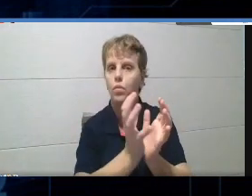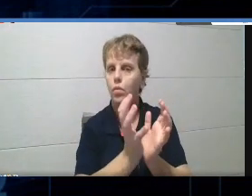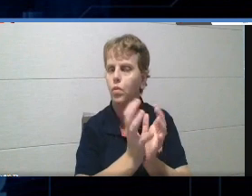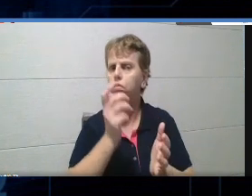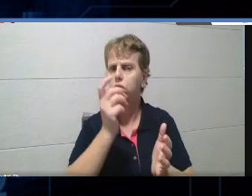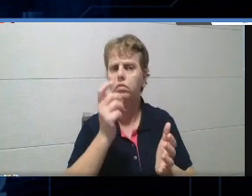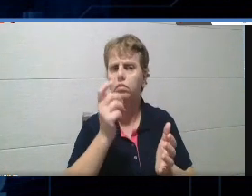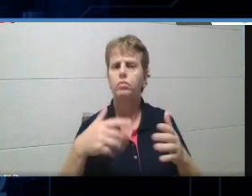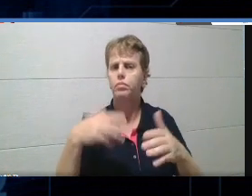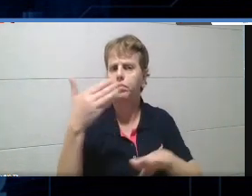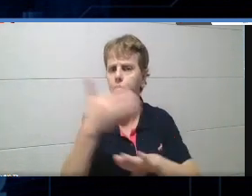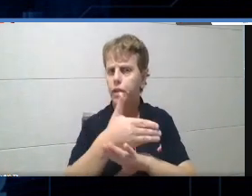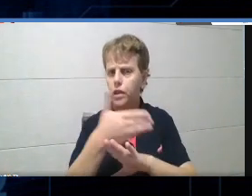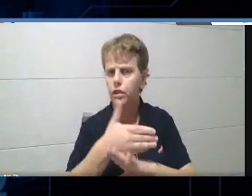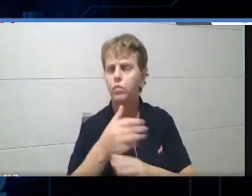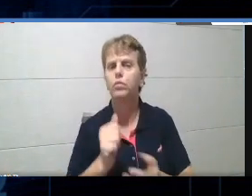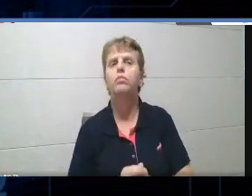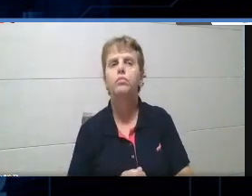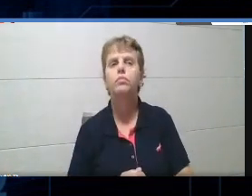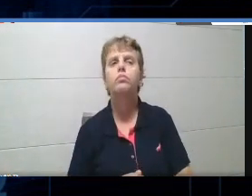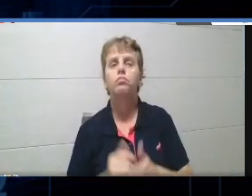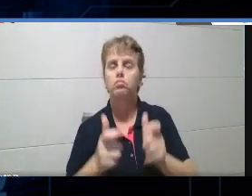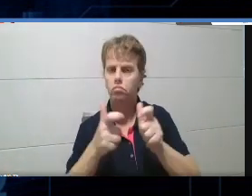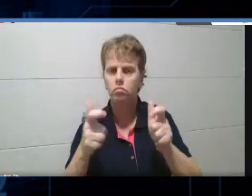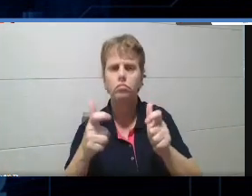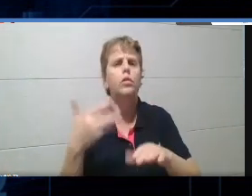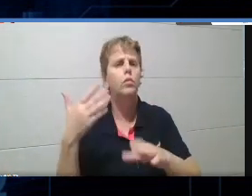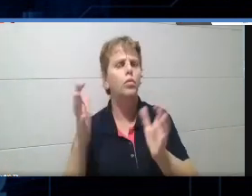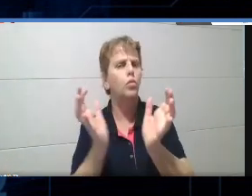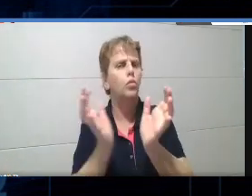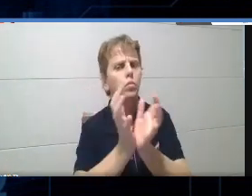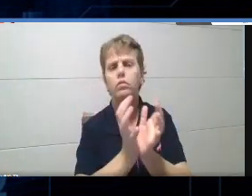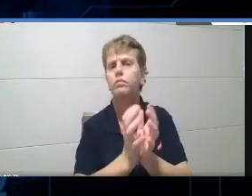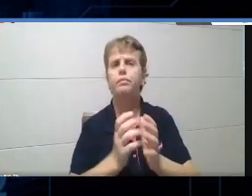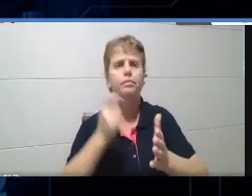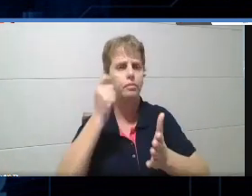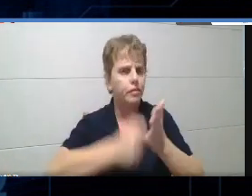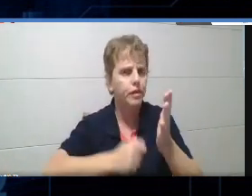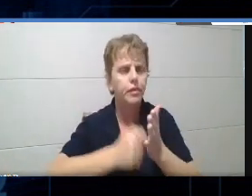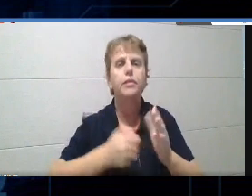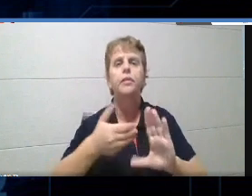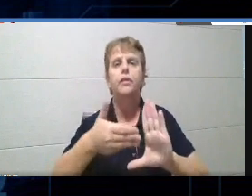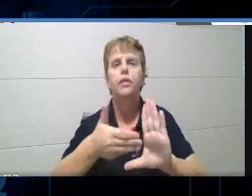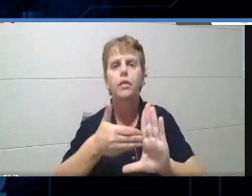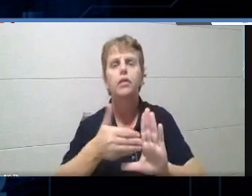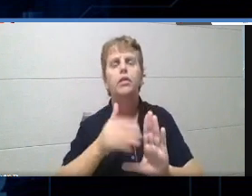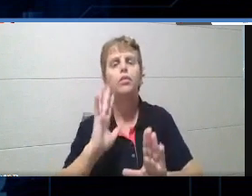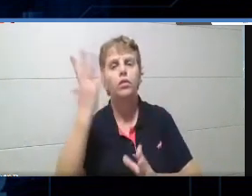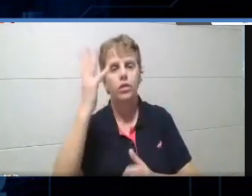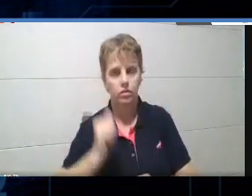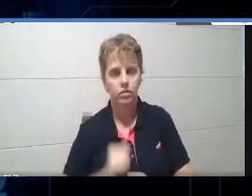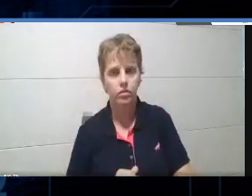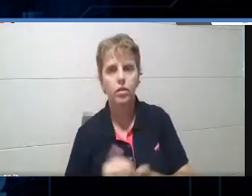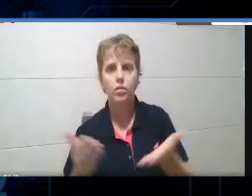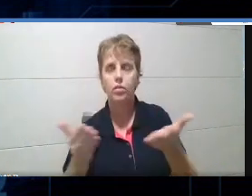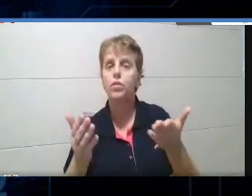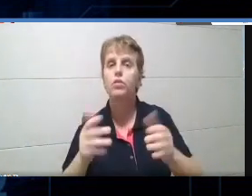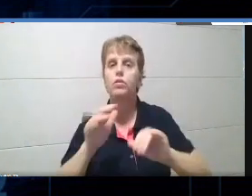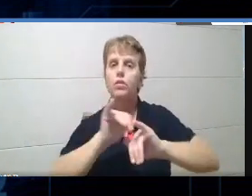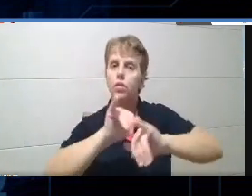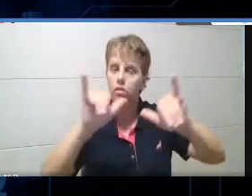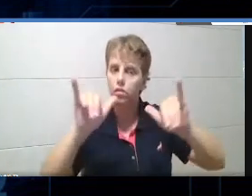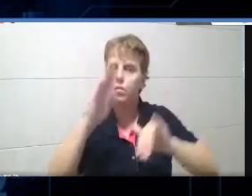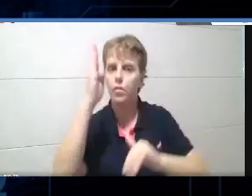envolvido, tá? É um povo gigante envolvido, né, essa transmissão acontecer nacionalmente. Então,